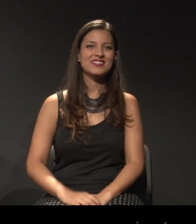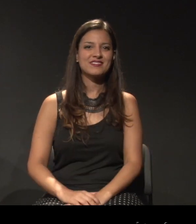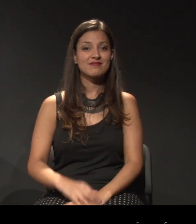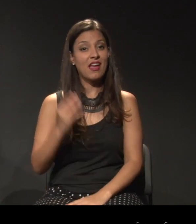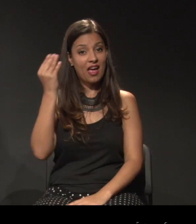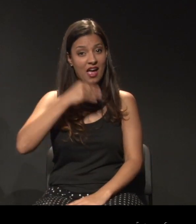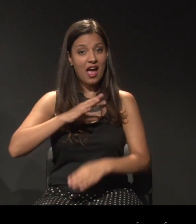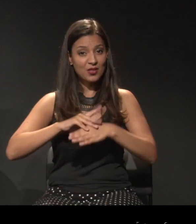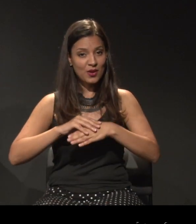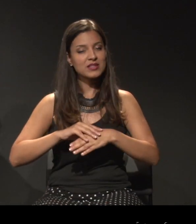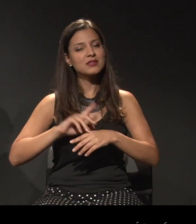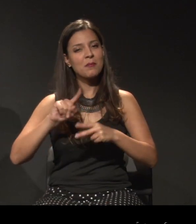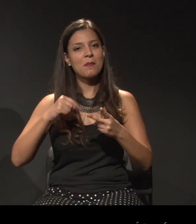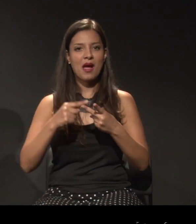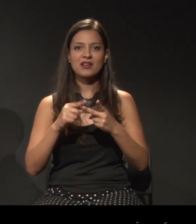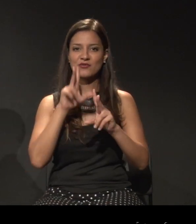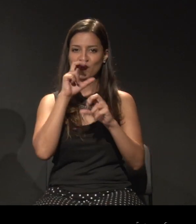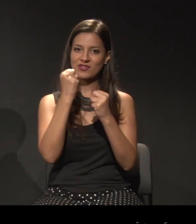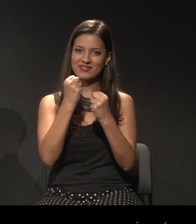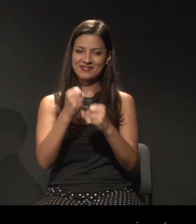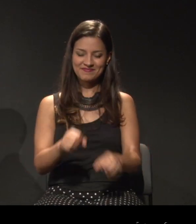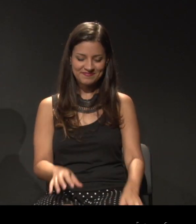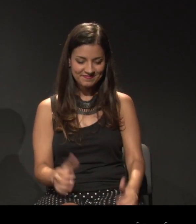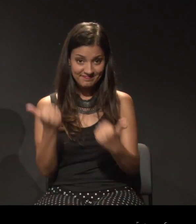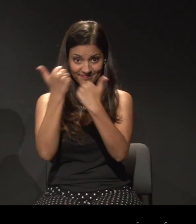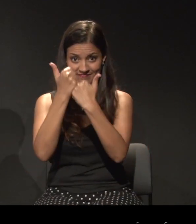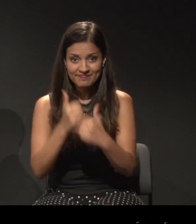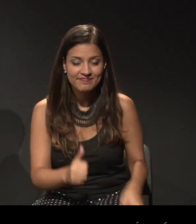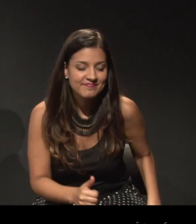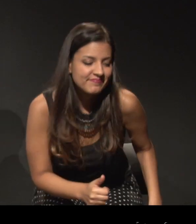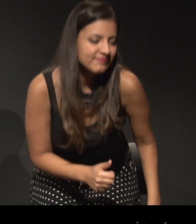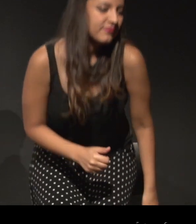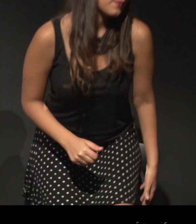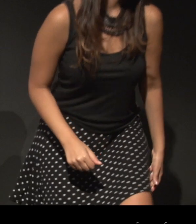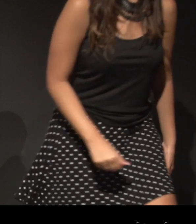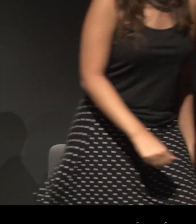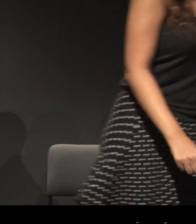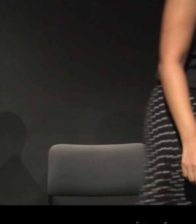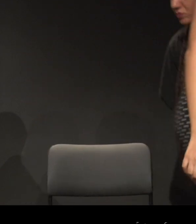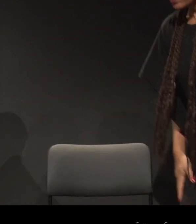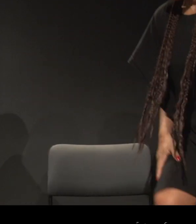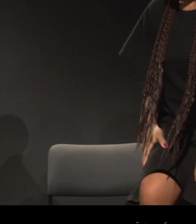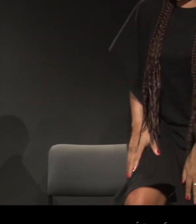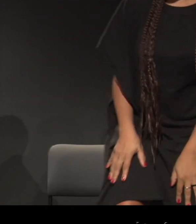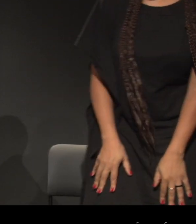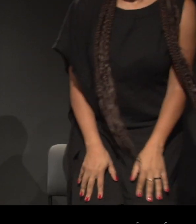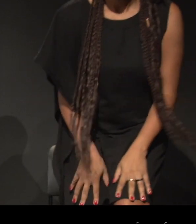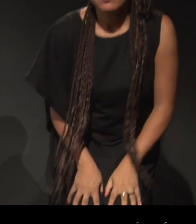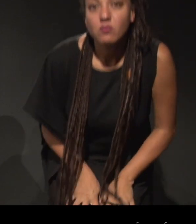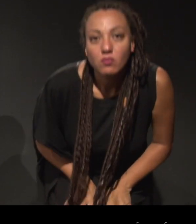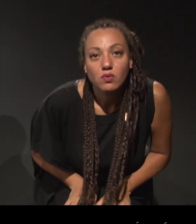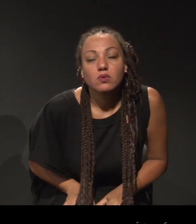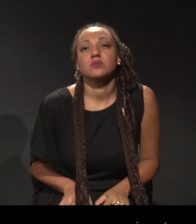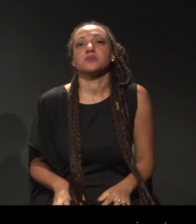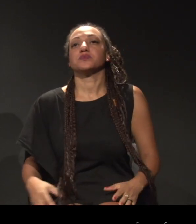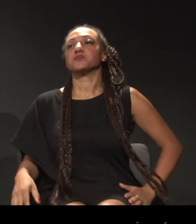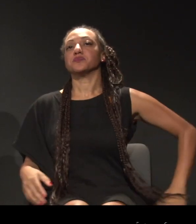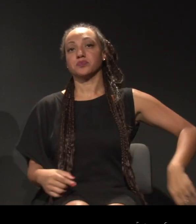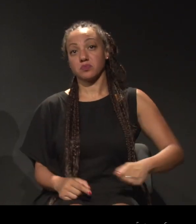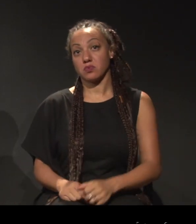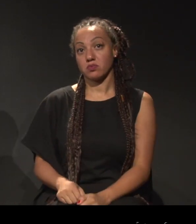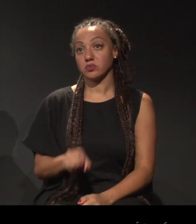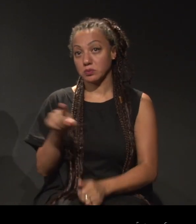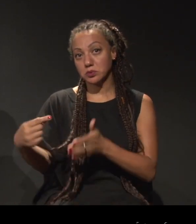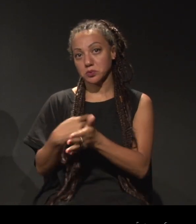fortalece. Fortalece, exatamente. Um exemplo de ação, respondendo a sua pergunta. O ano passado,